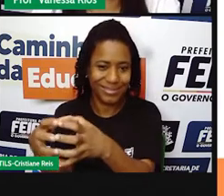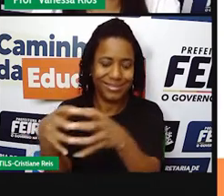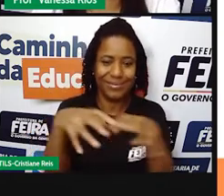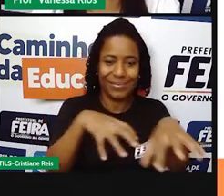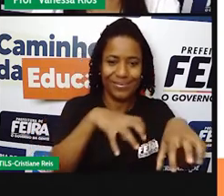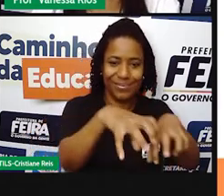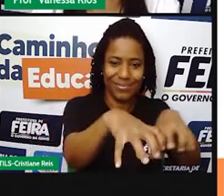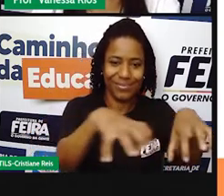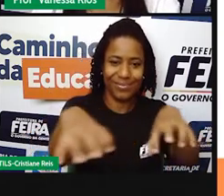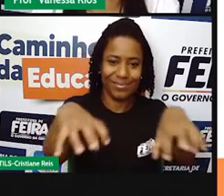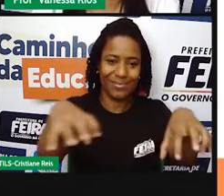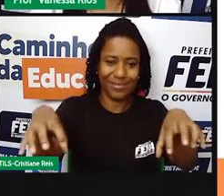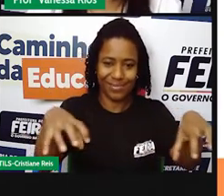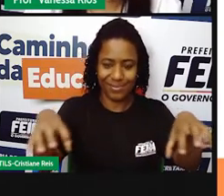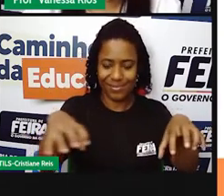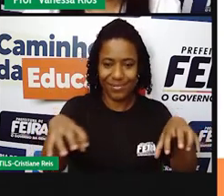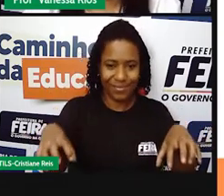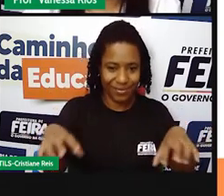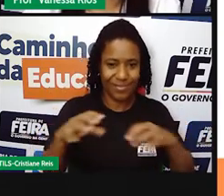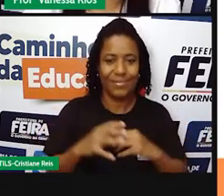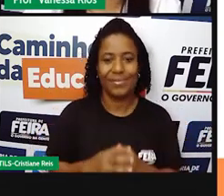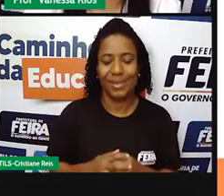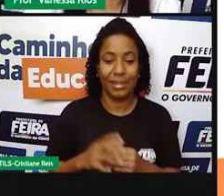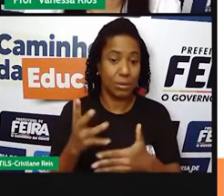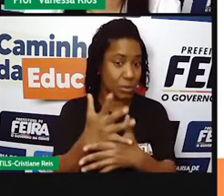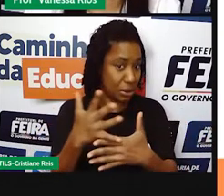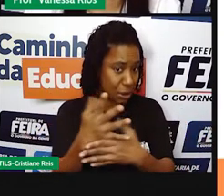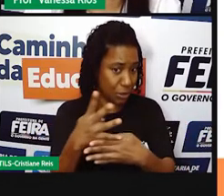origem às primeiras cidades.